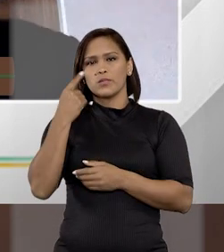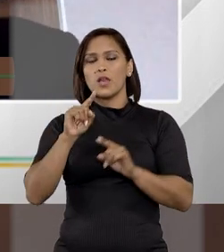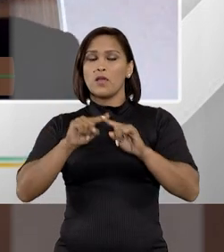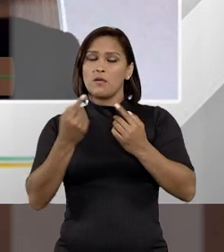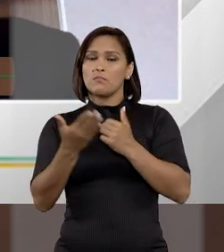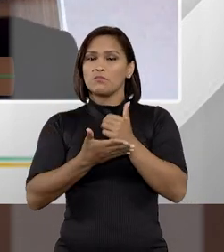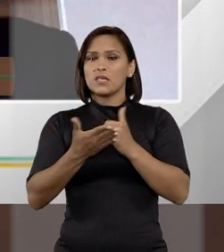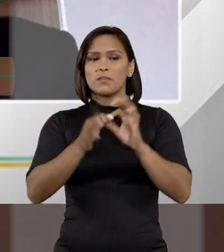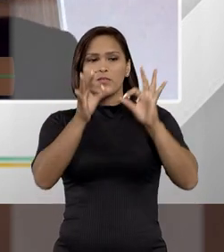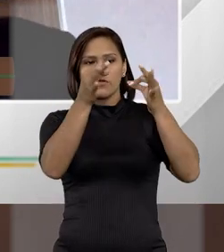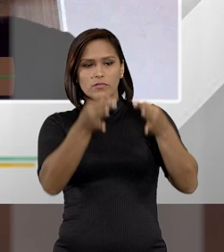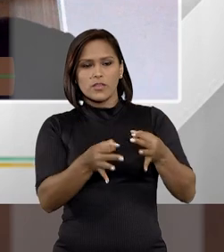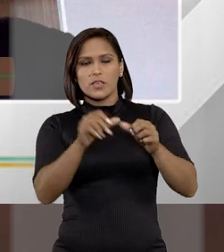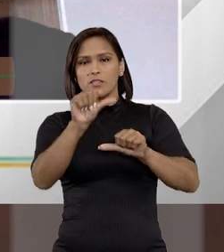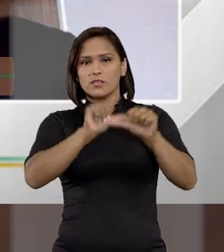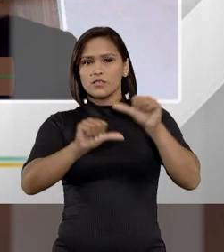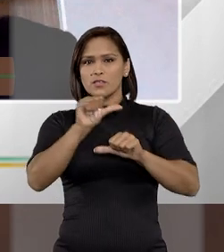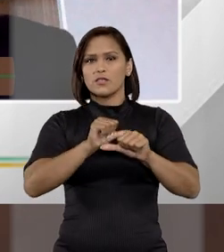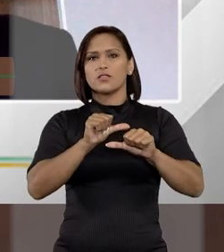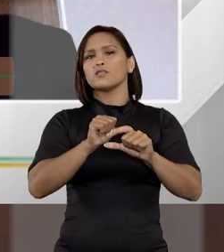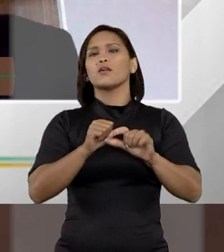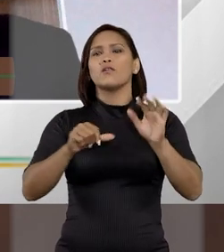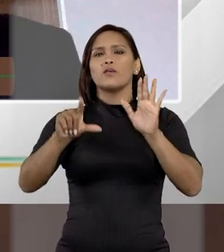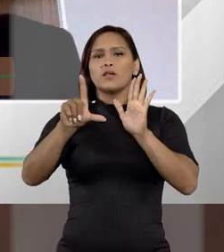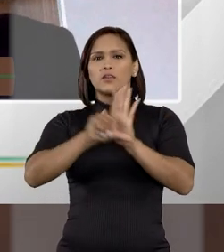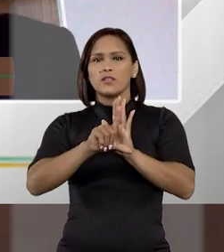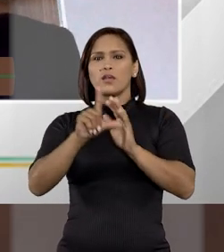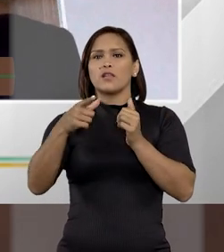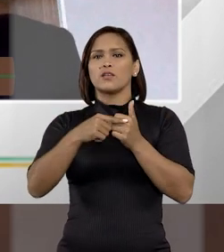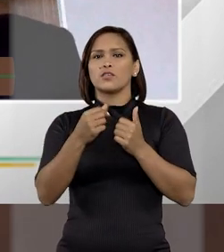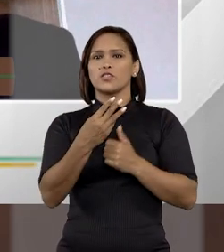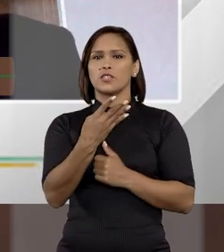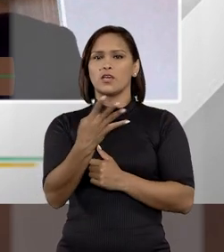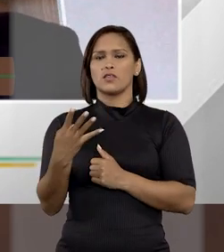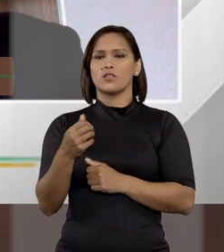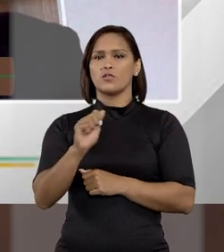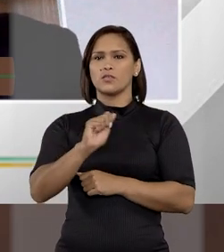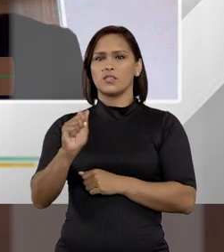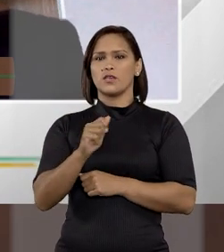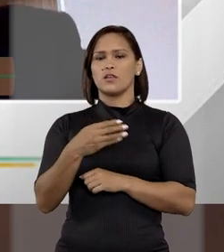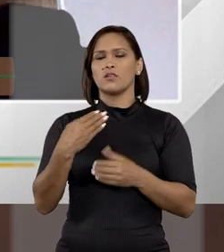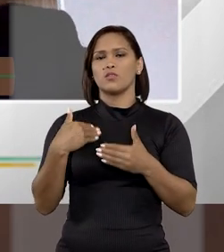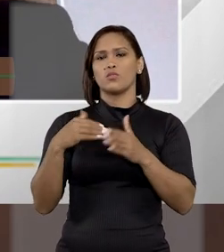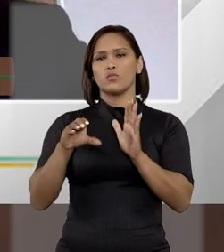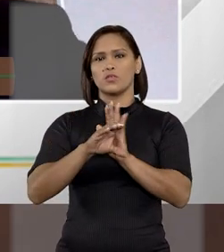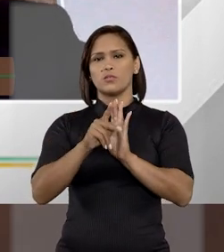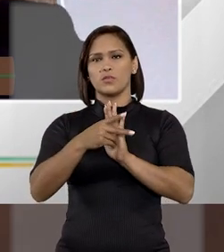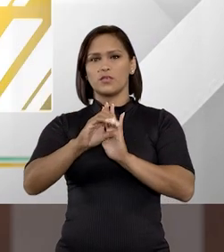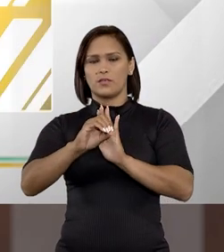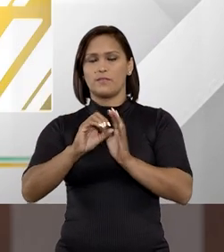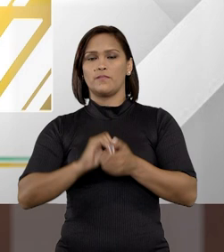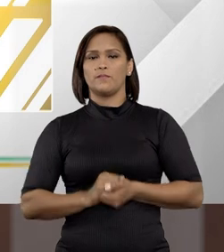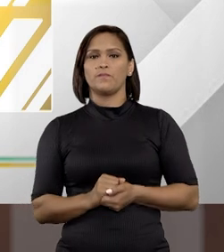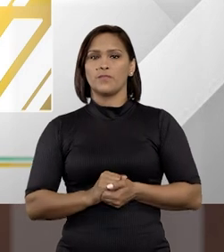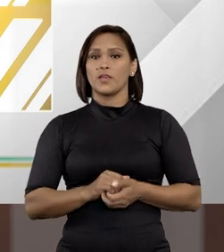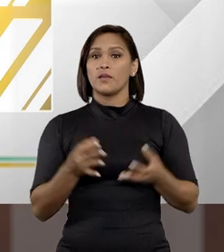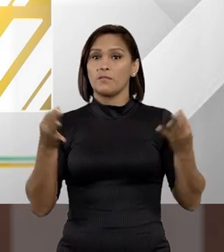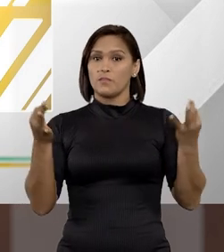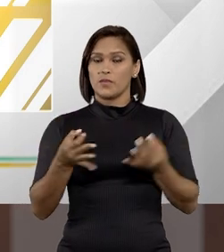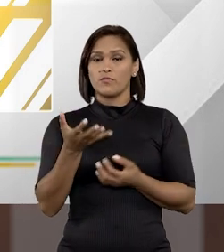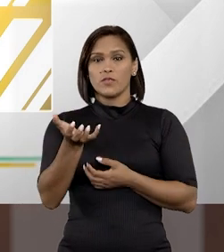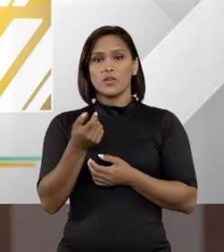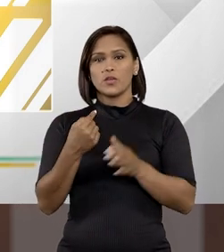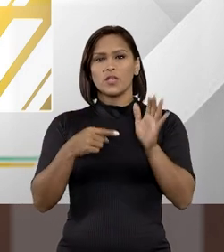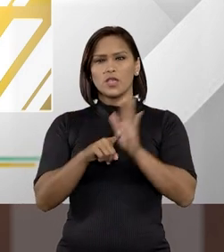advogado. Então, basicamente, foi essa a alteração aqui introduzida no artigo 14, letra A do Código de Processo Penal. Perfeito. Eu